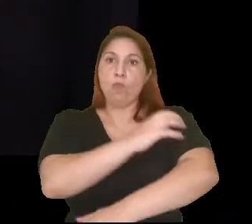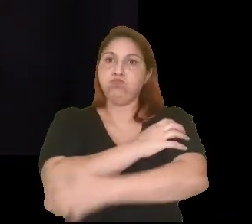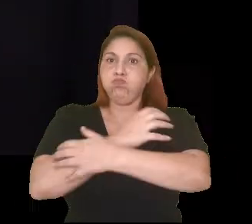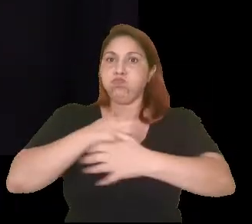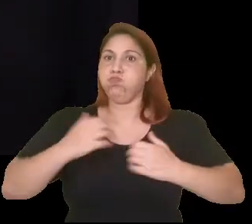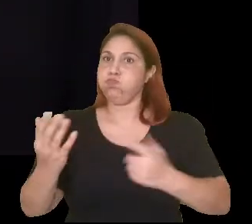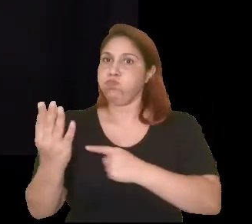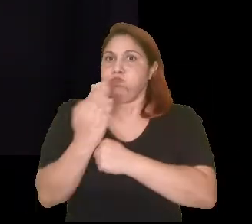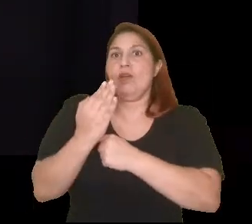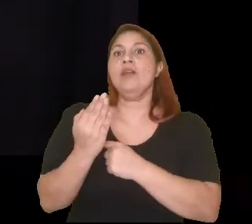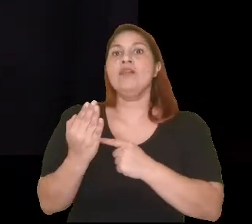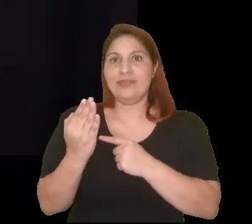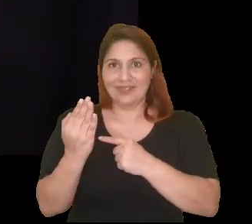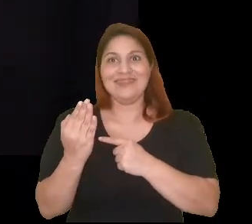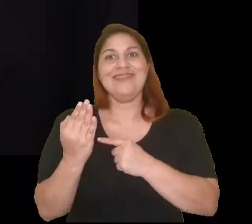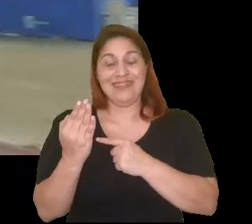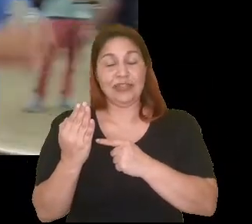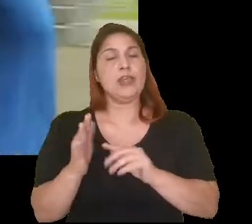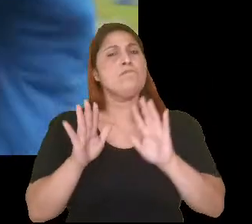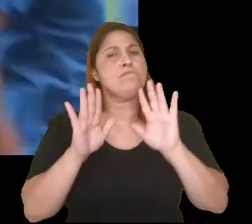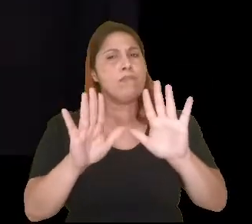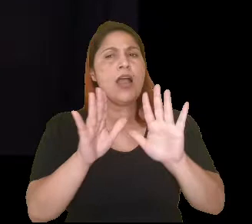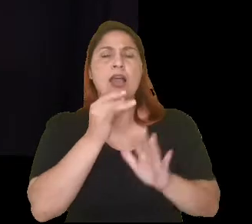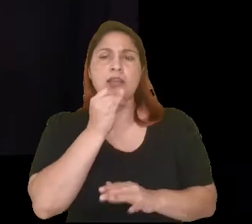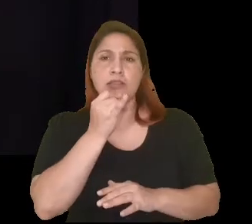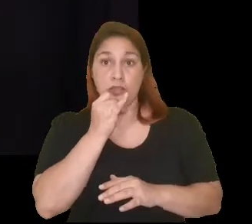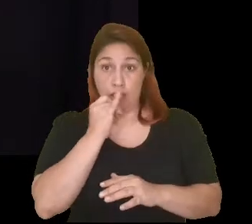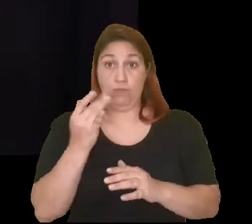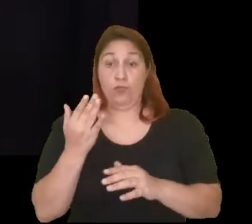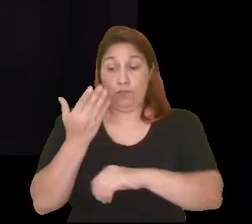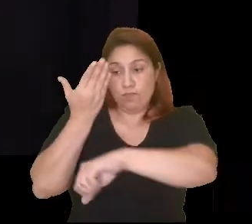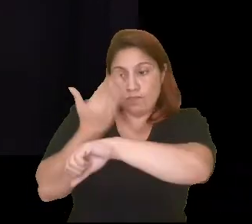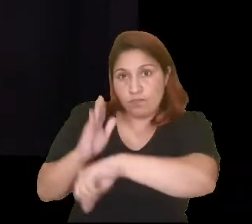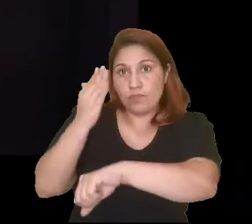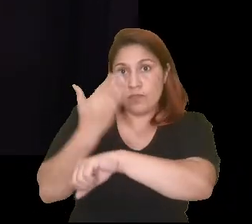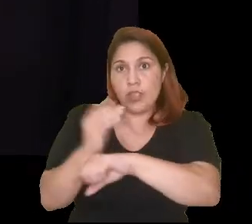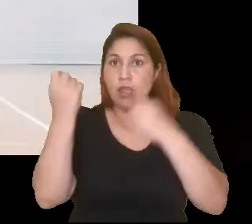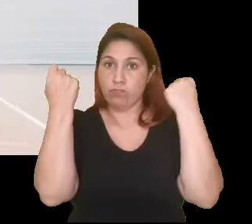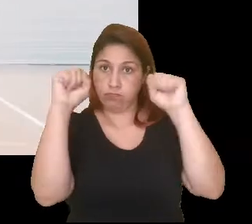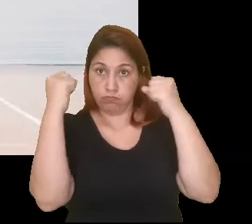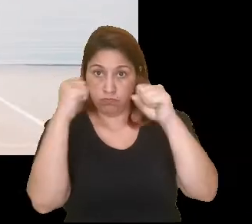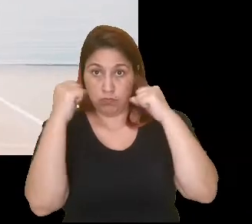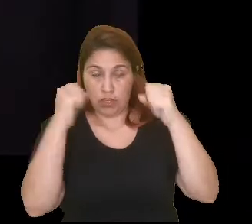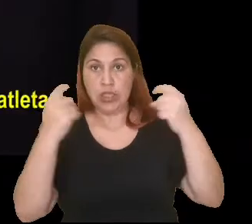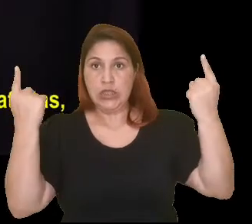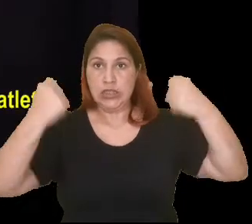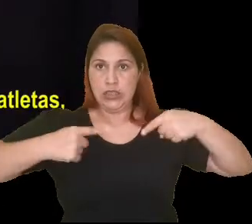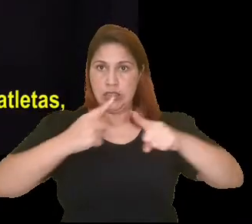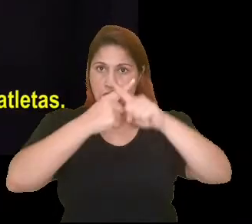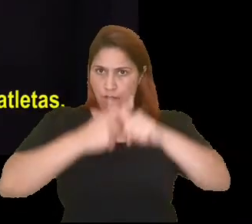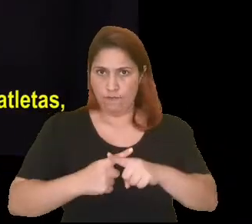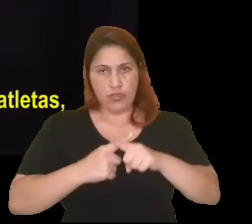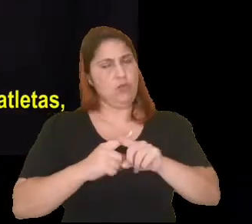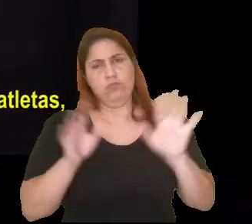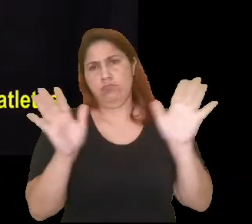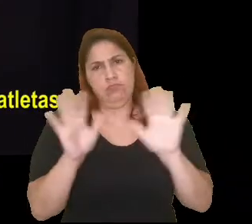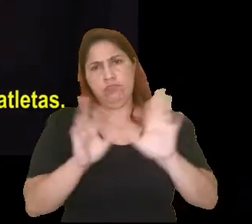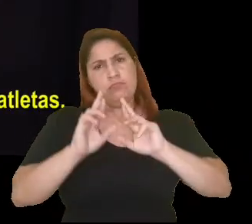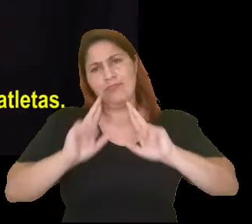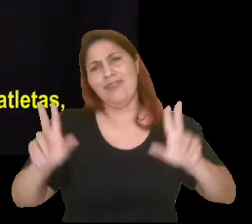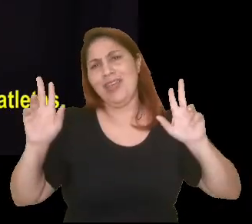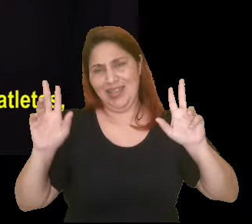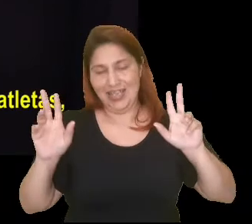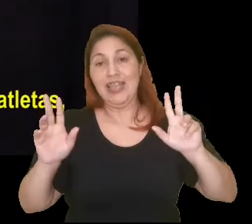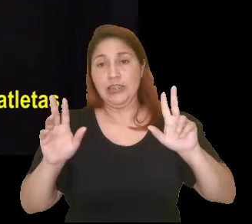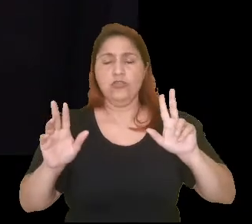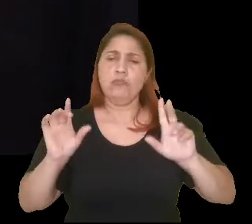confundir a prática de atividade física com treinamento de alto rendimento, que é empregado em competições ou